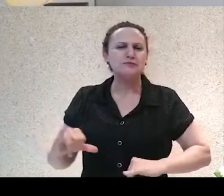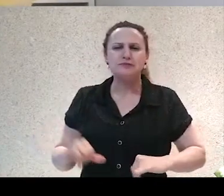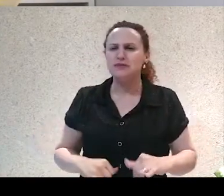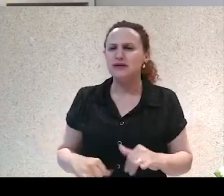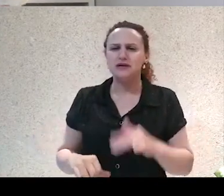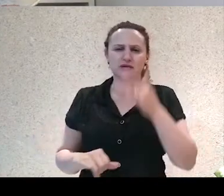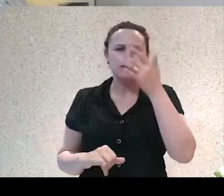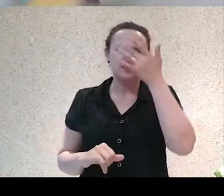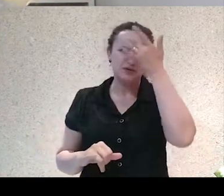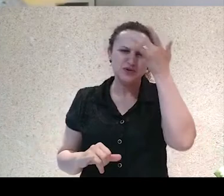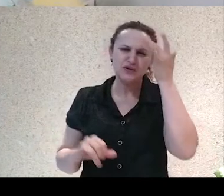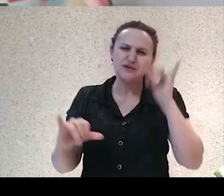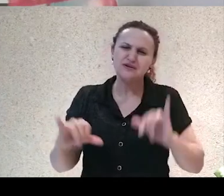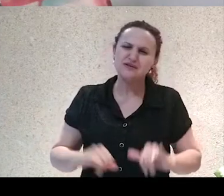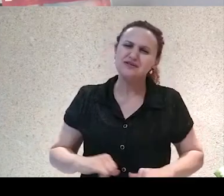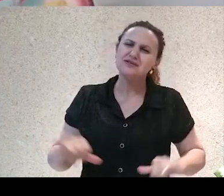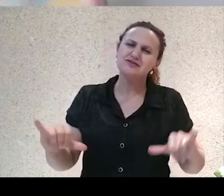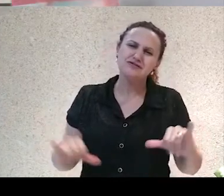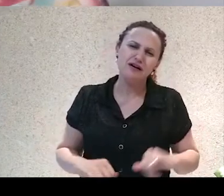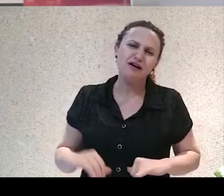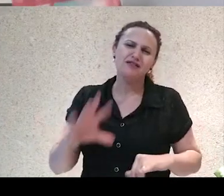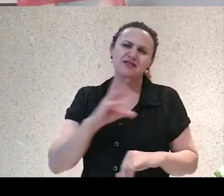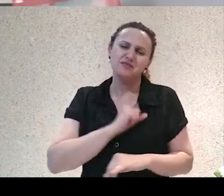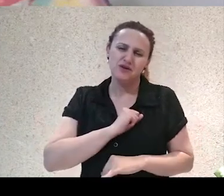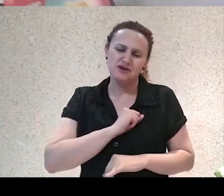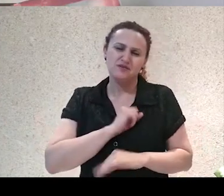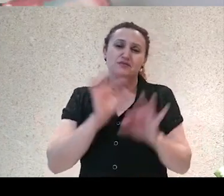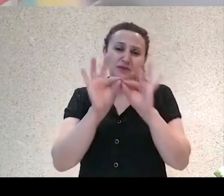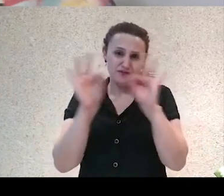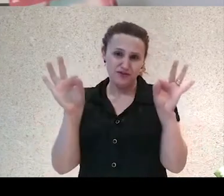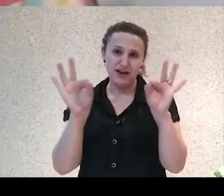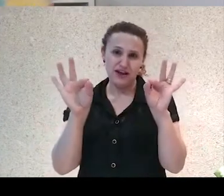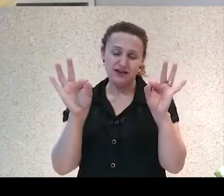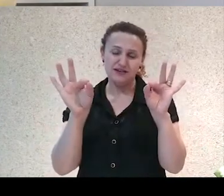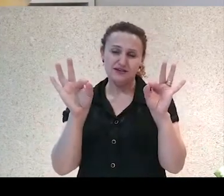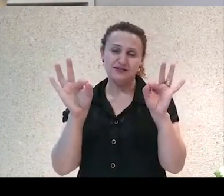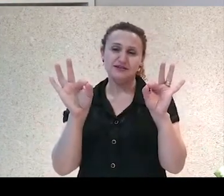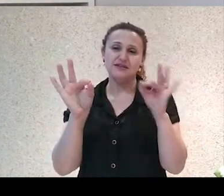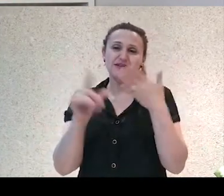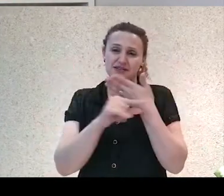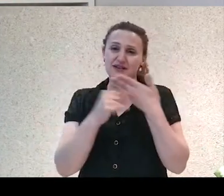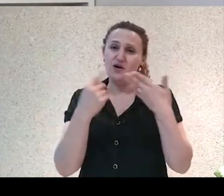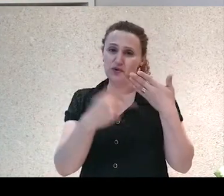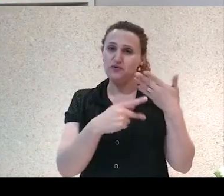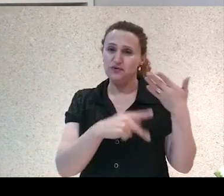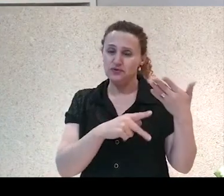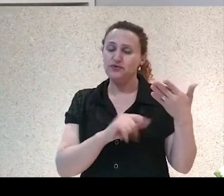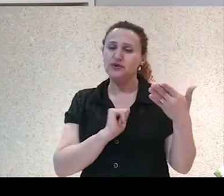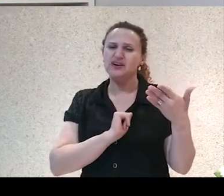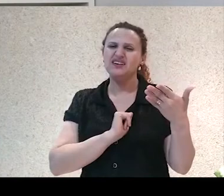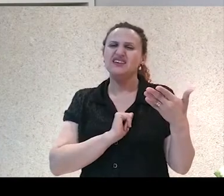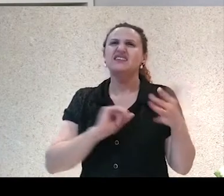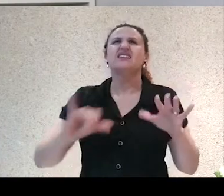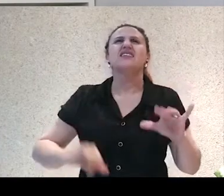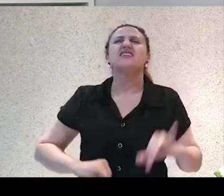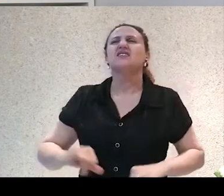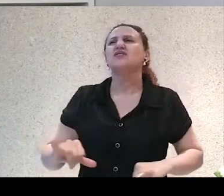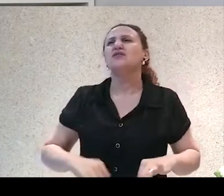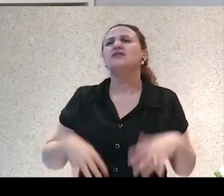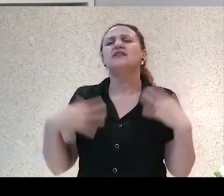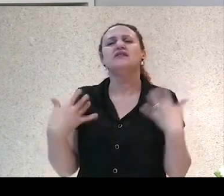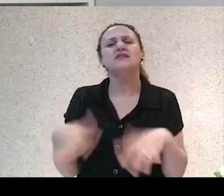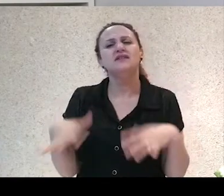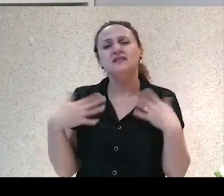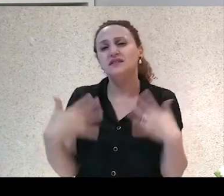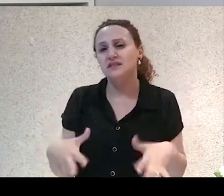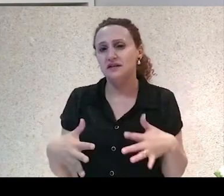das frases dele é Estou sofrendo tanto. Será que já existiu alguém que tenha sofrido mais do que eu? E sofrer por amor é